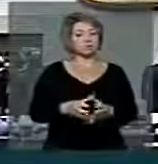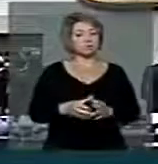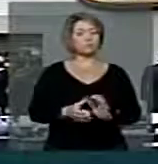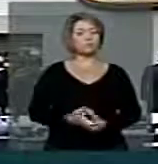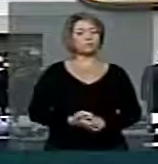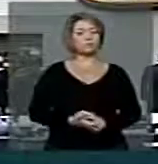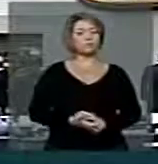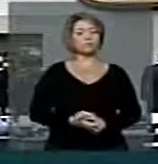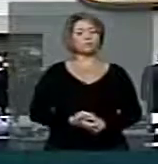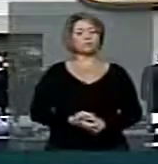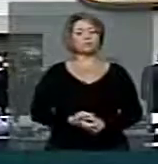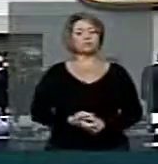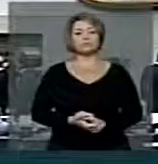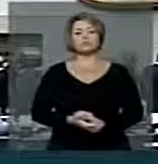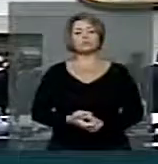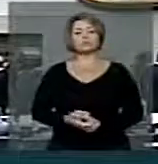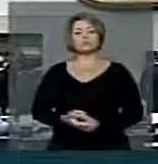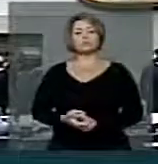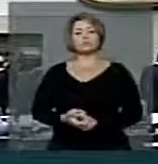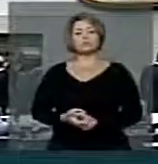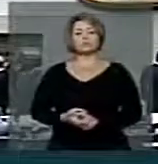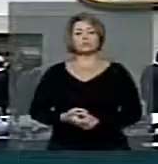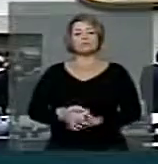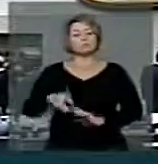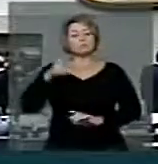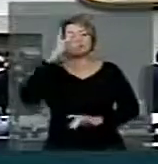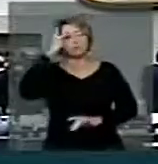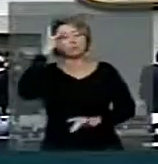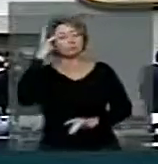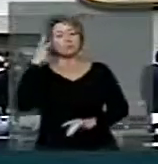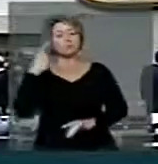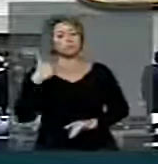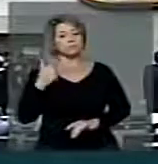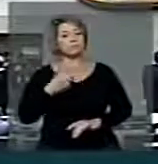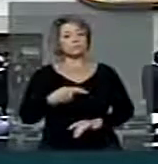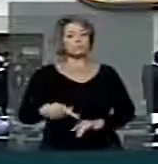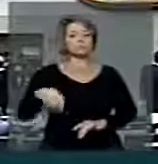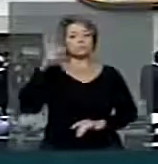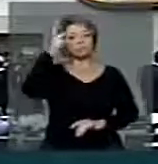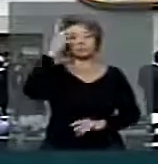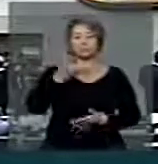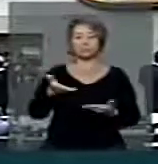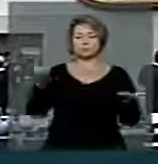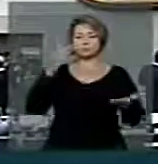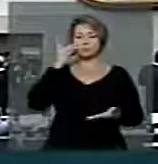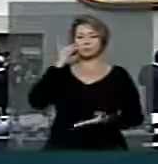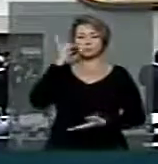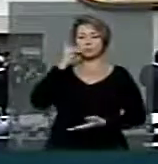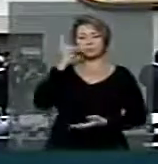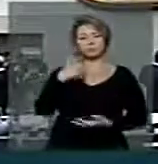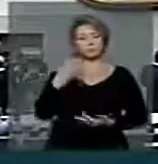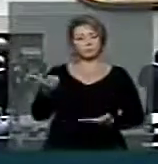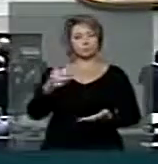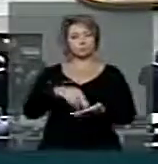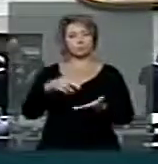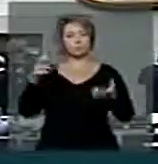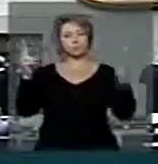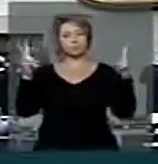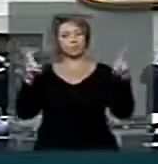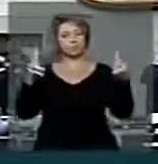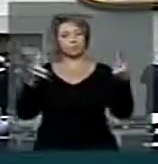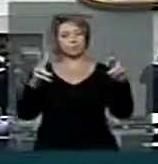Senhor Presidente, nobres pares, este tema é um tema